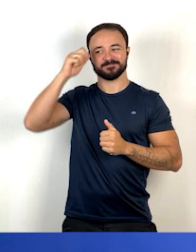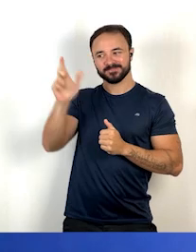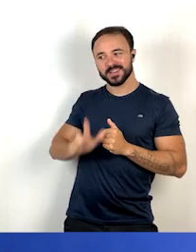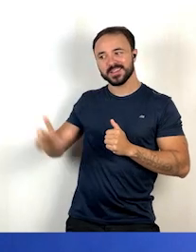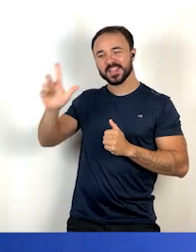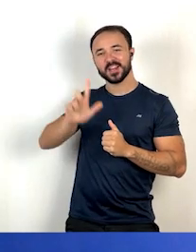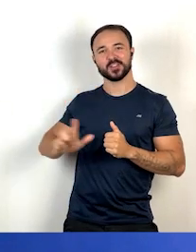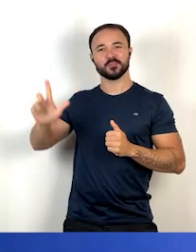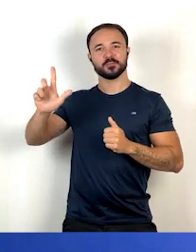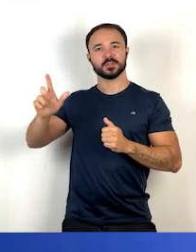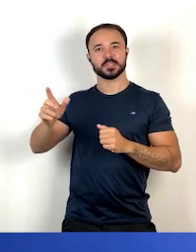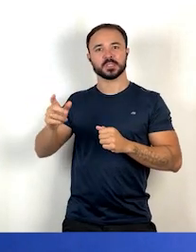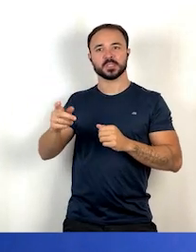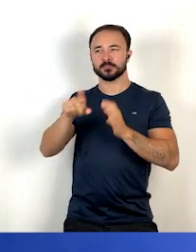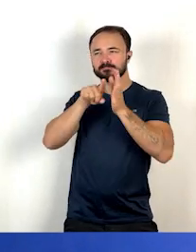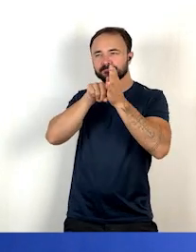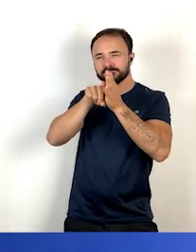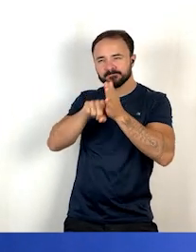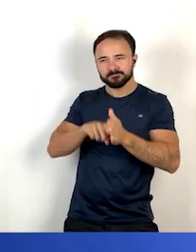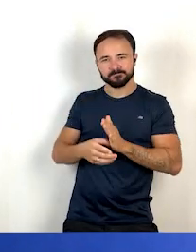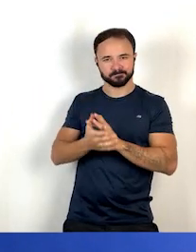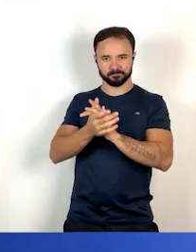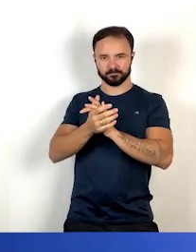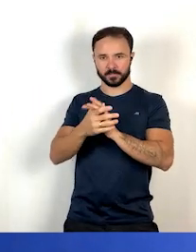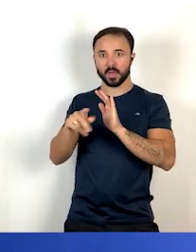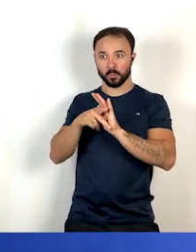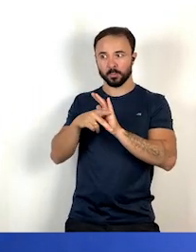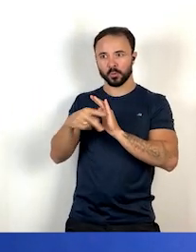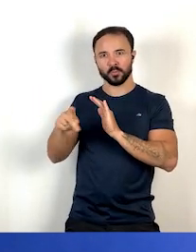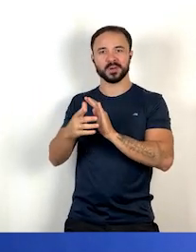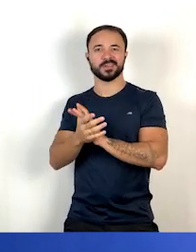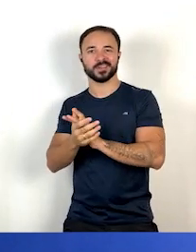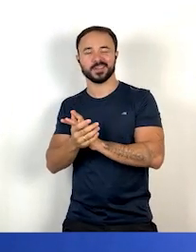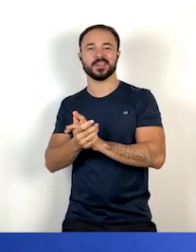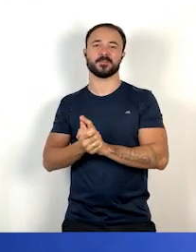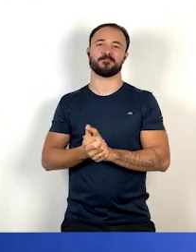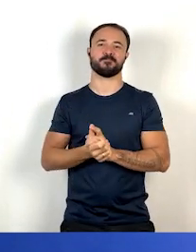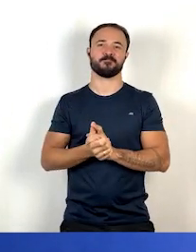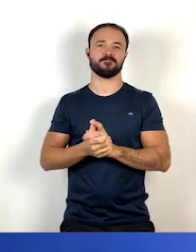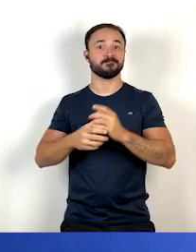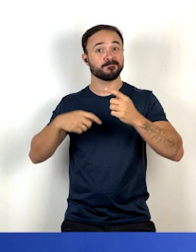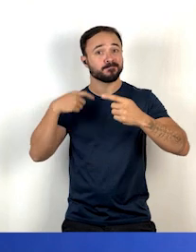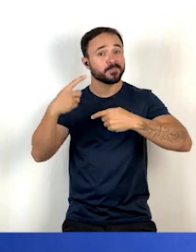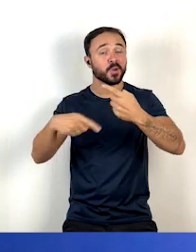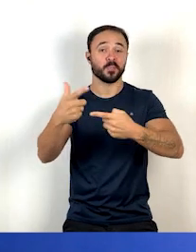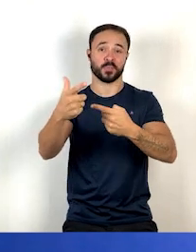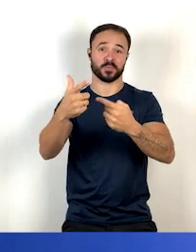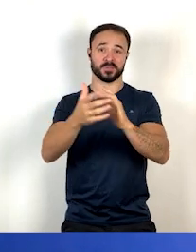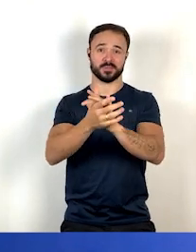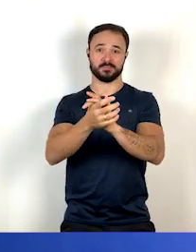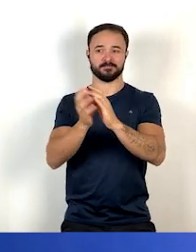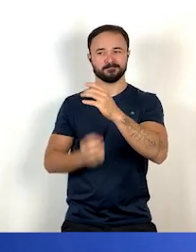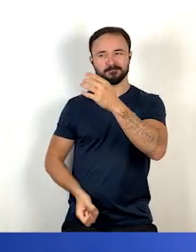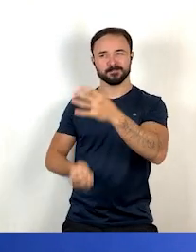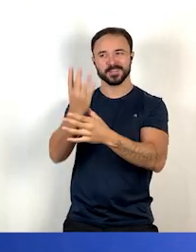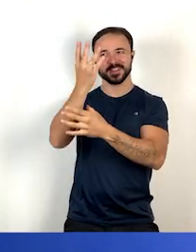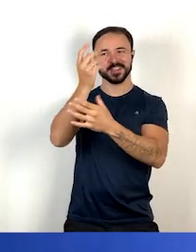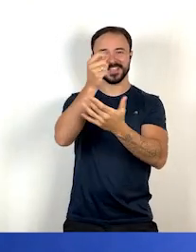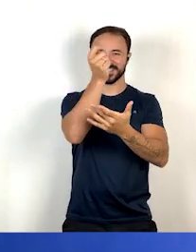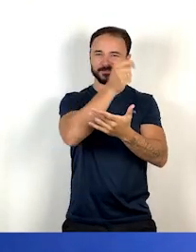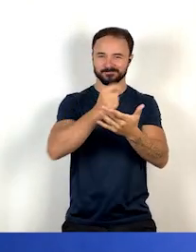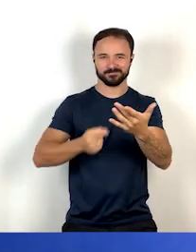começa a pesquisar acerca deles, desses personagens, e mais tarde passa a